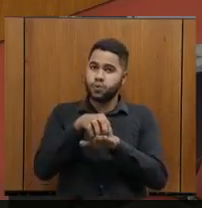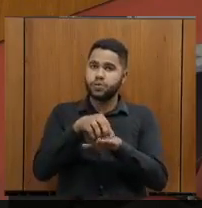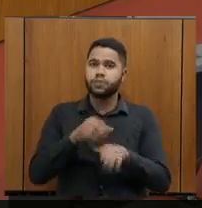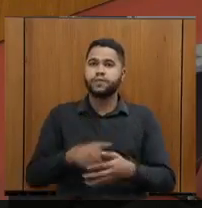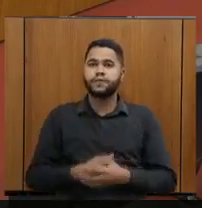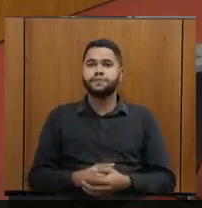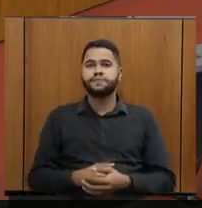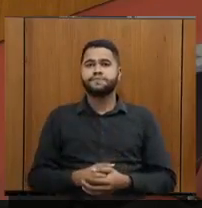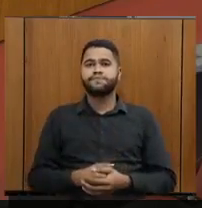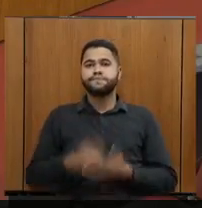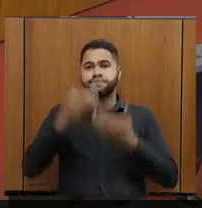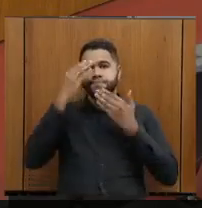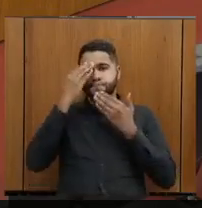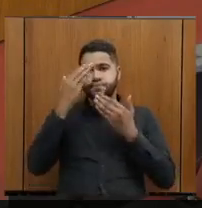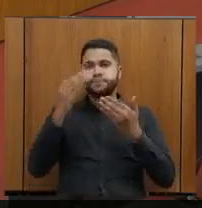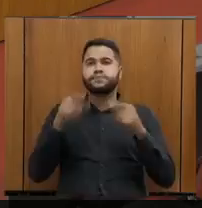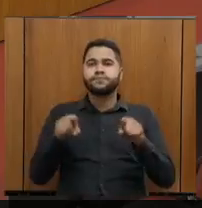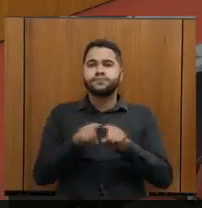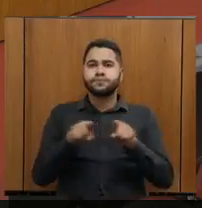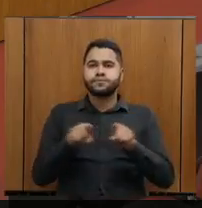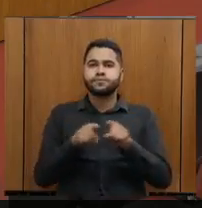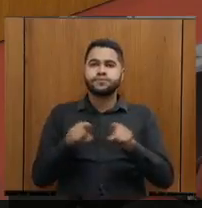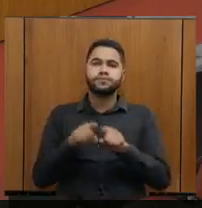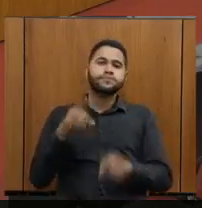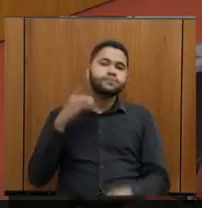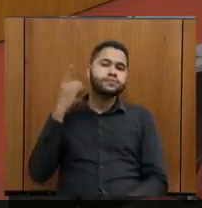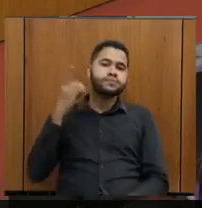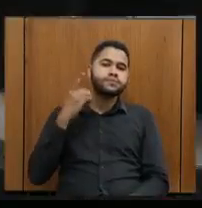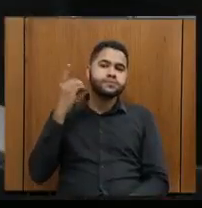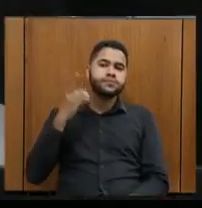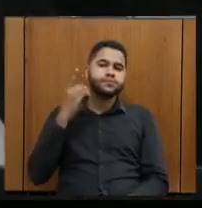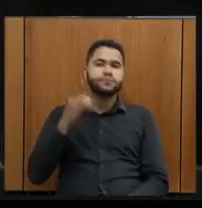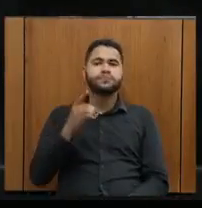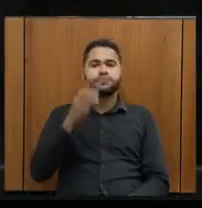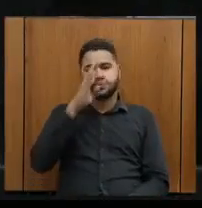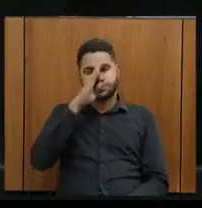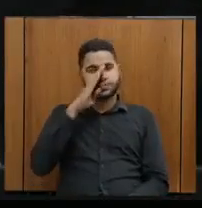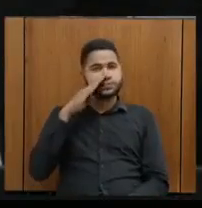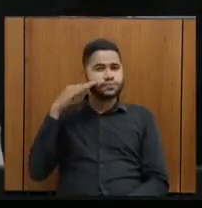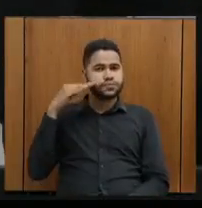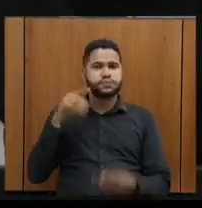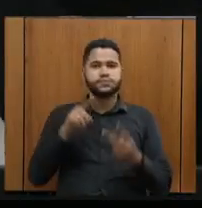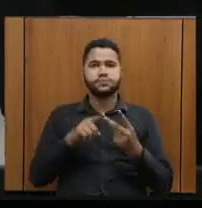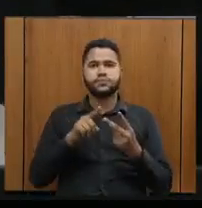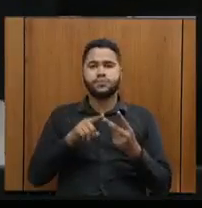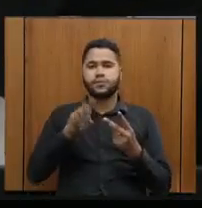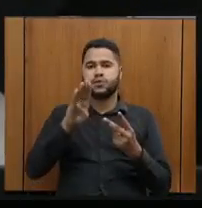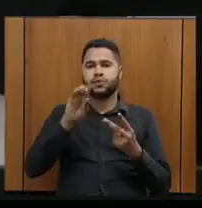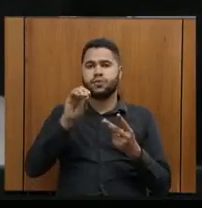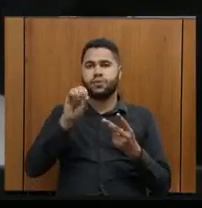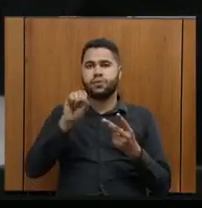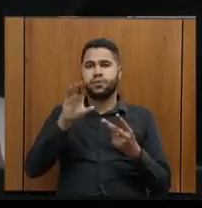Também agradece aos deputados. Beatriz Serqueira, deputado Bosco.